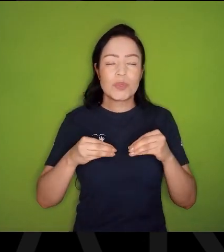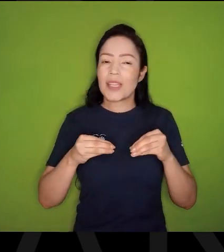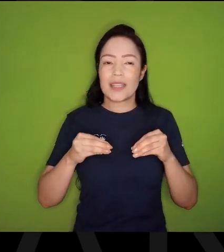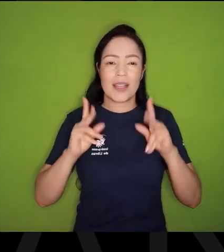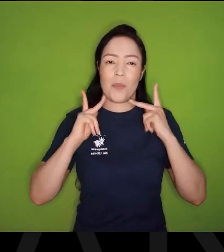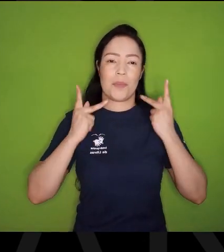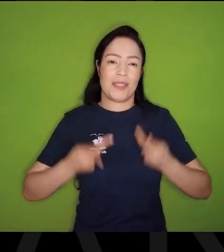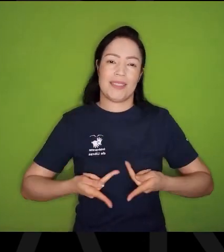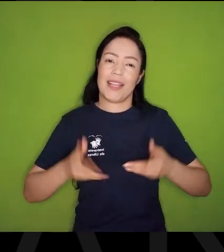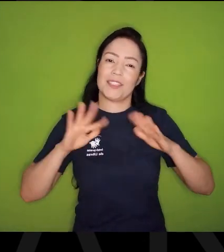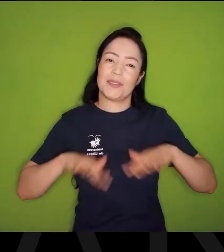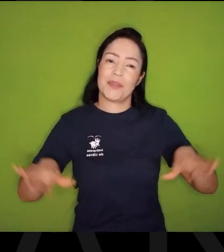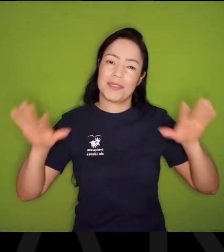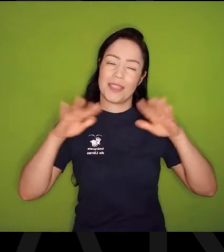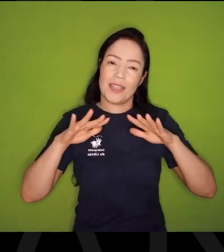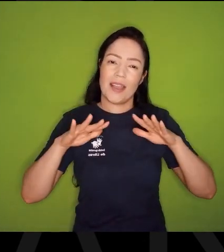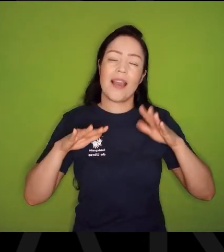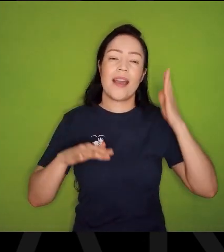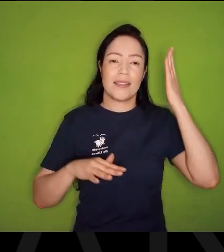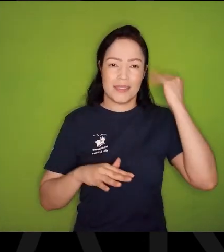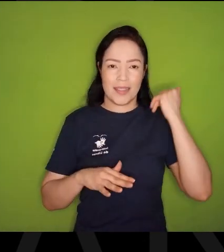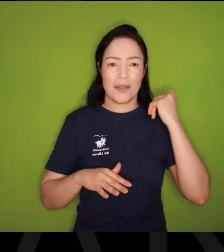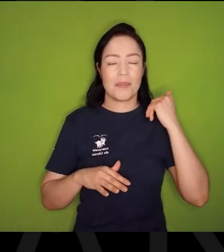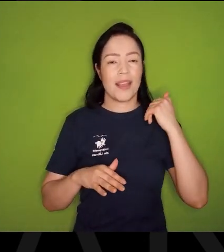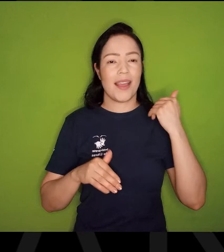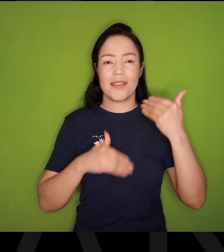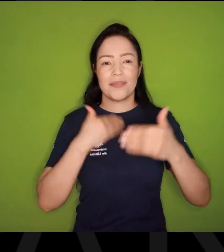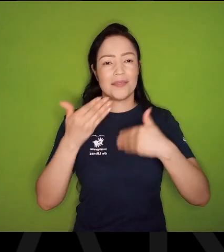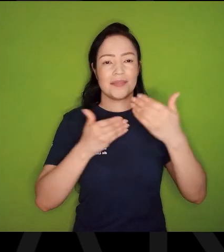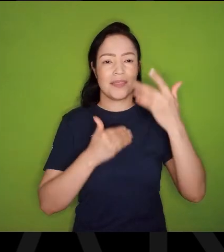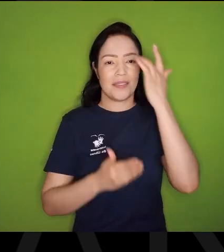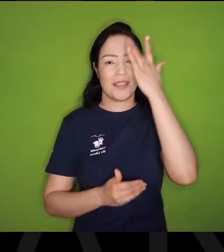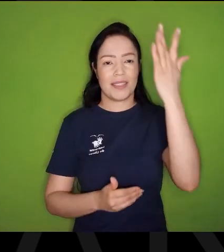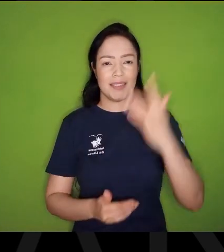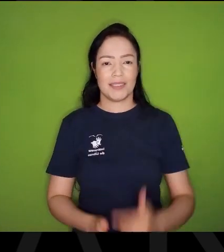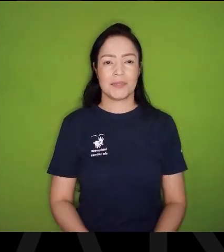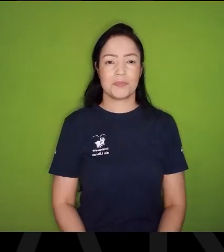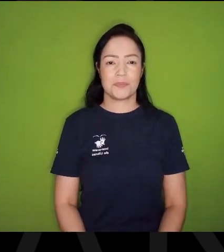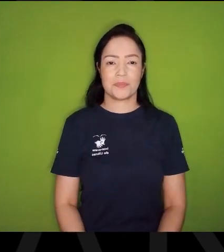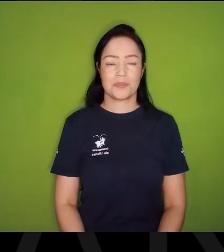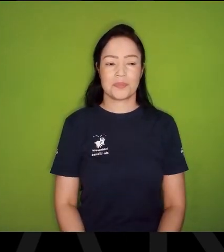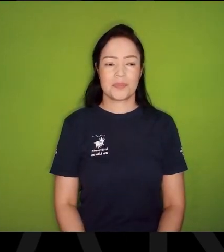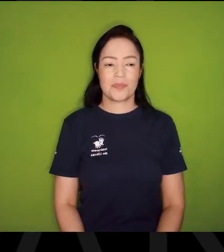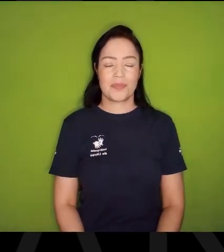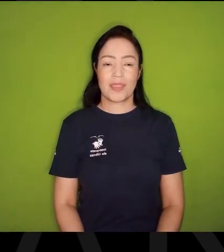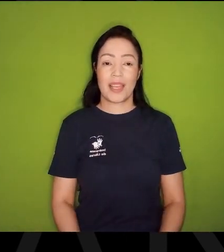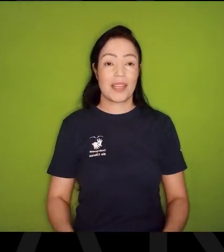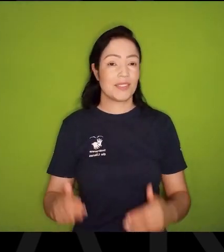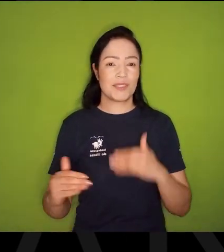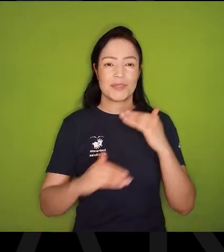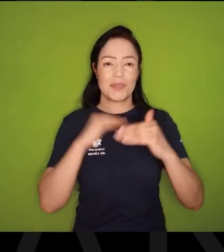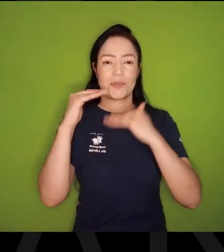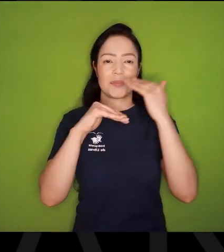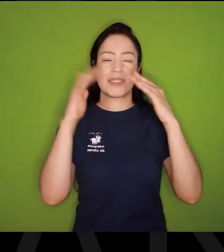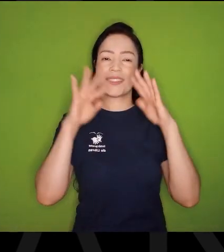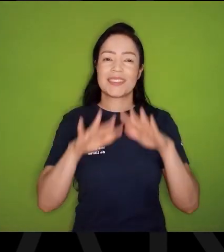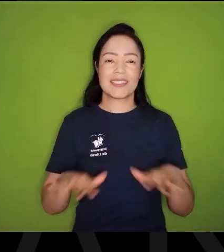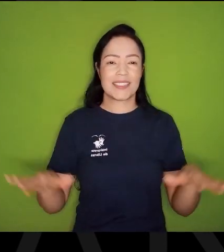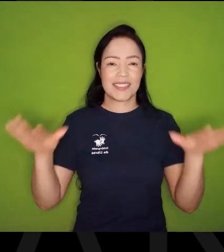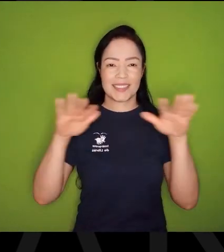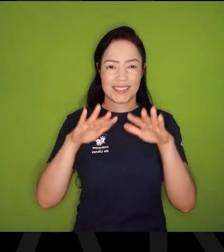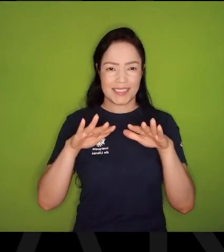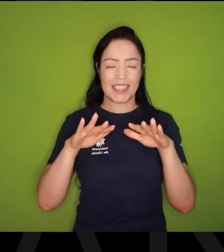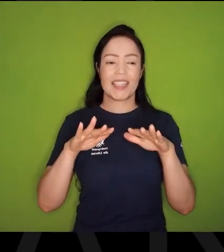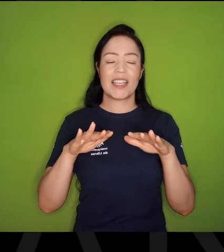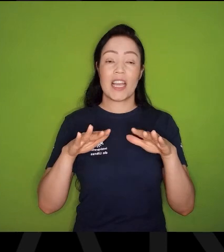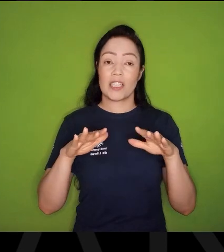humanidade, Se a gente tiver essa noção, As coisas vão ficar fáceis, E vamos crescer, Todos e todas e todes,